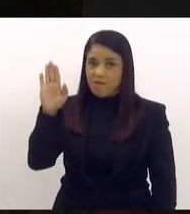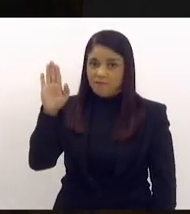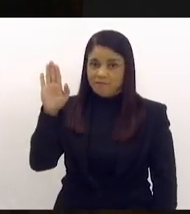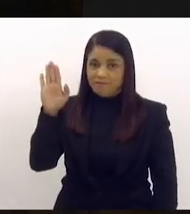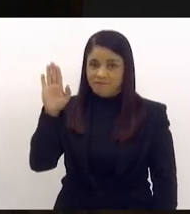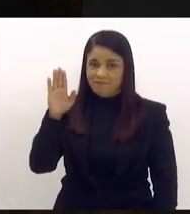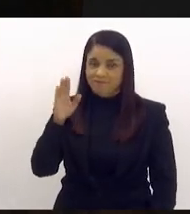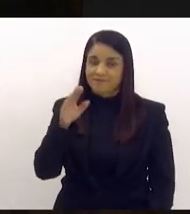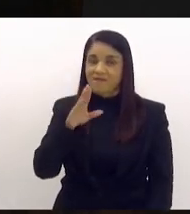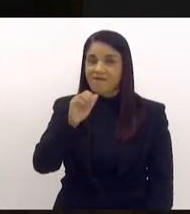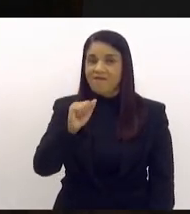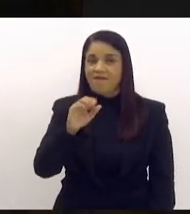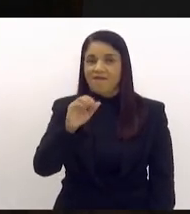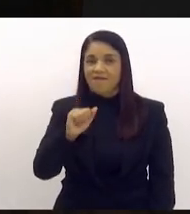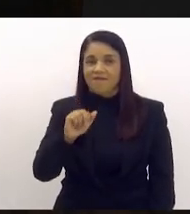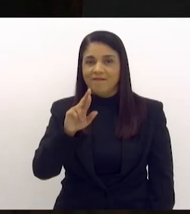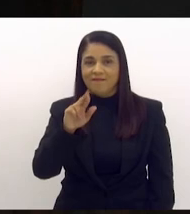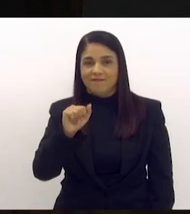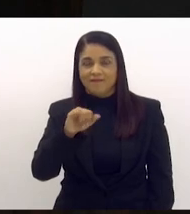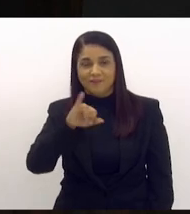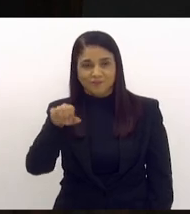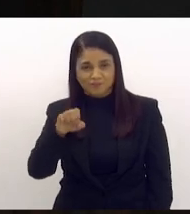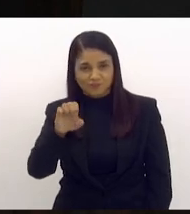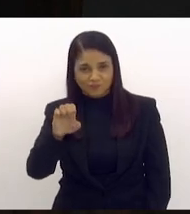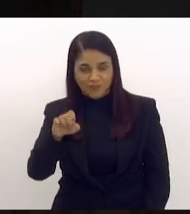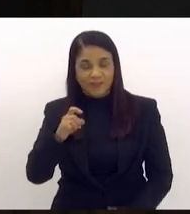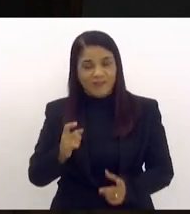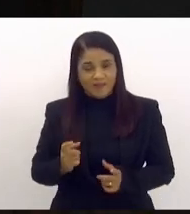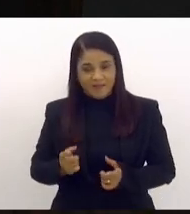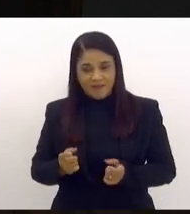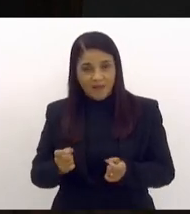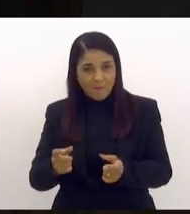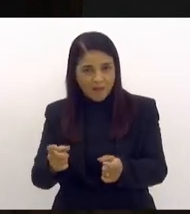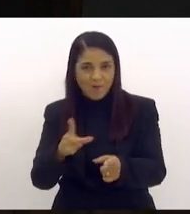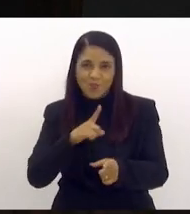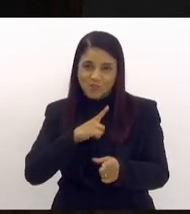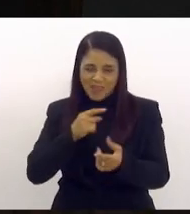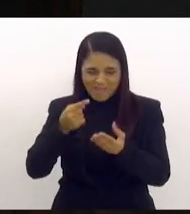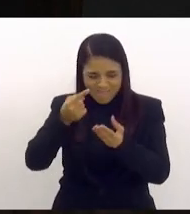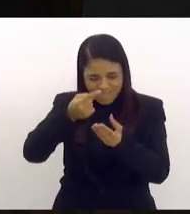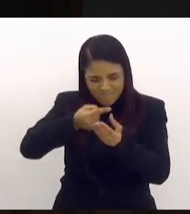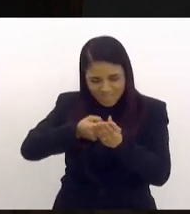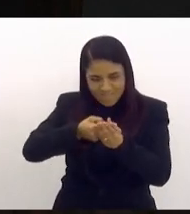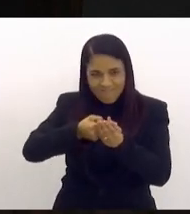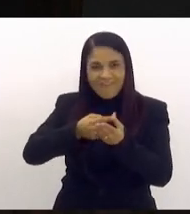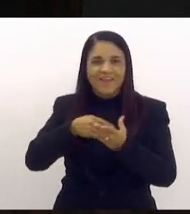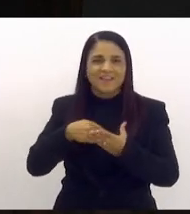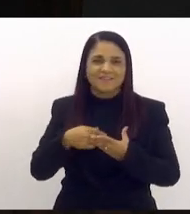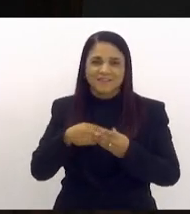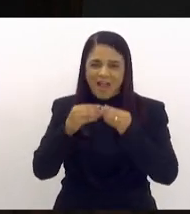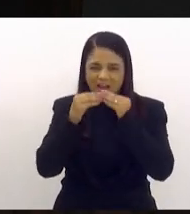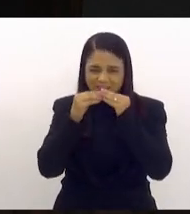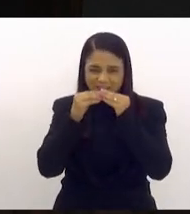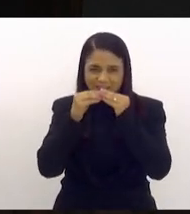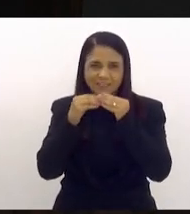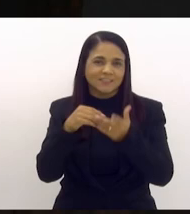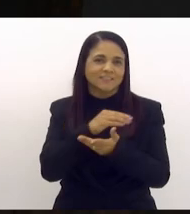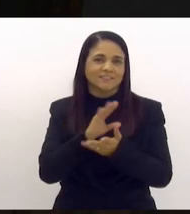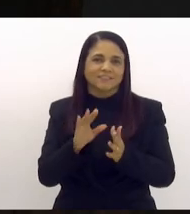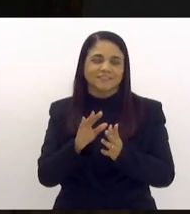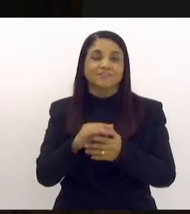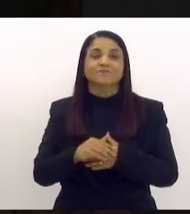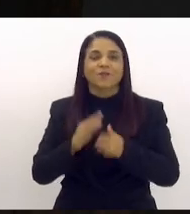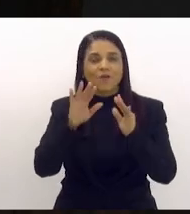os acarajés que tem camarão no seu recheio e vem um camarãozinho enfeitando em cima. Então, a